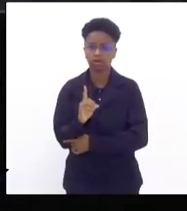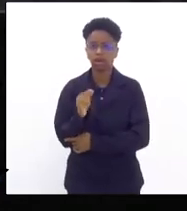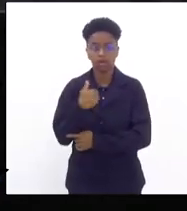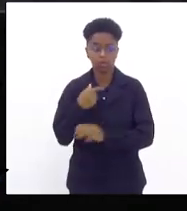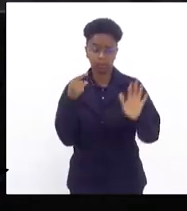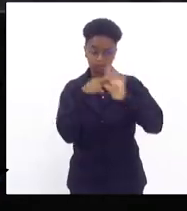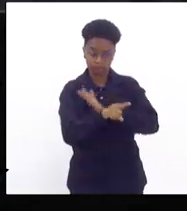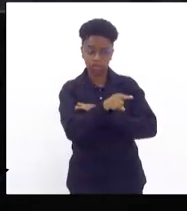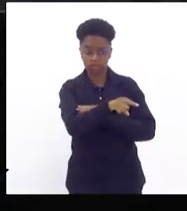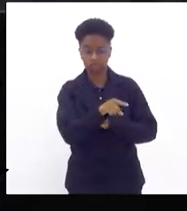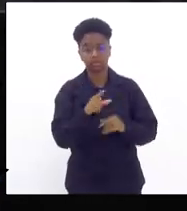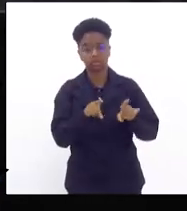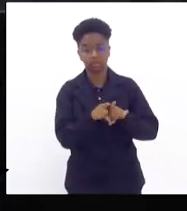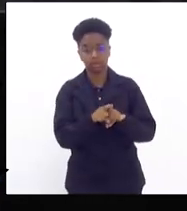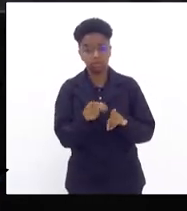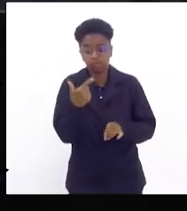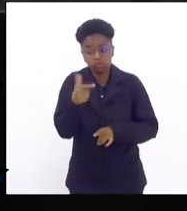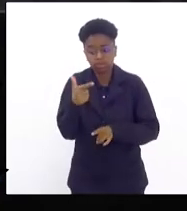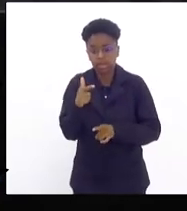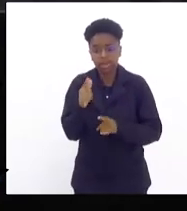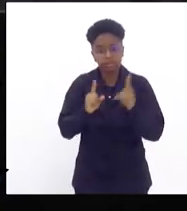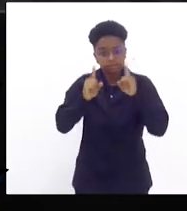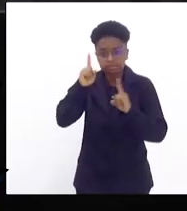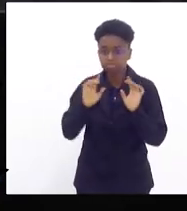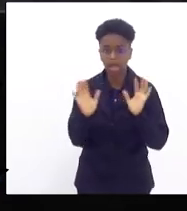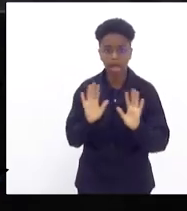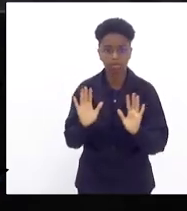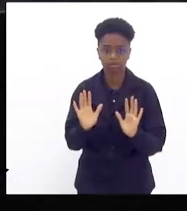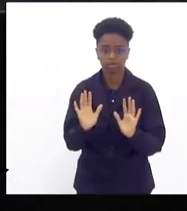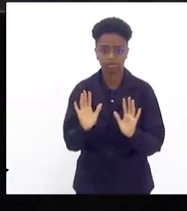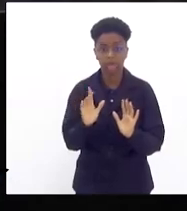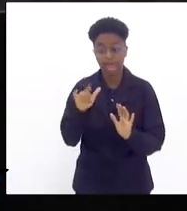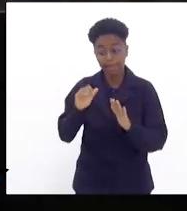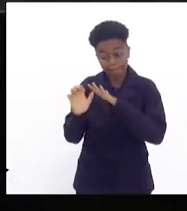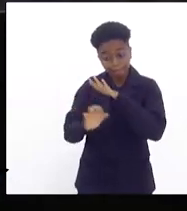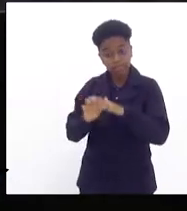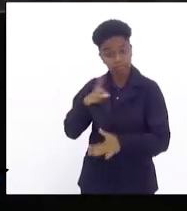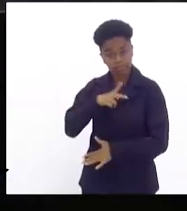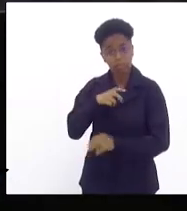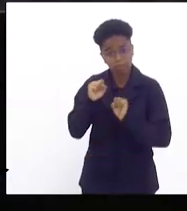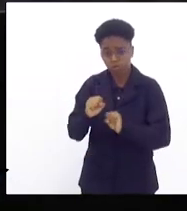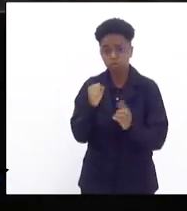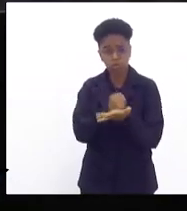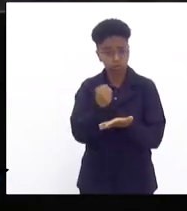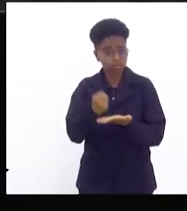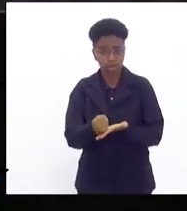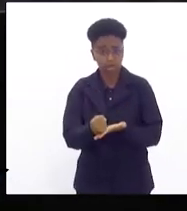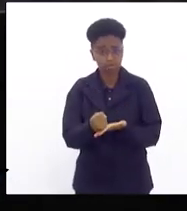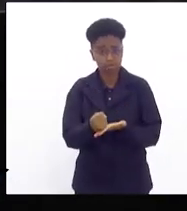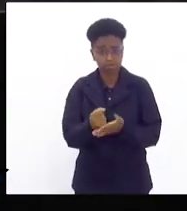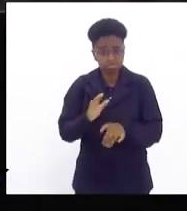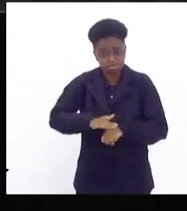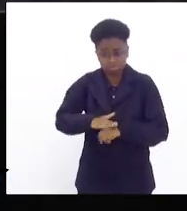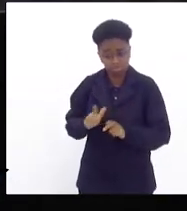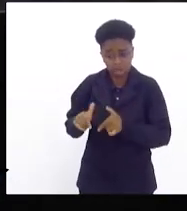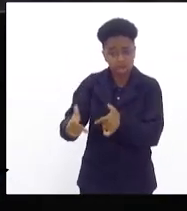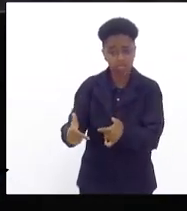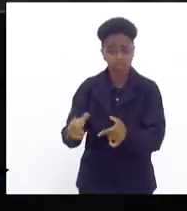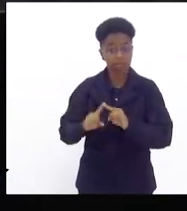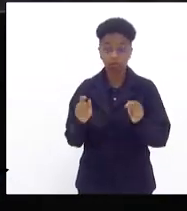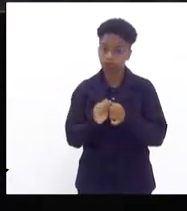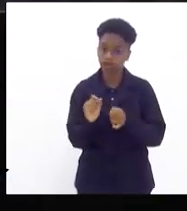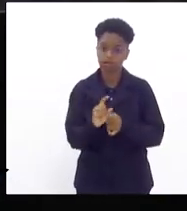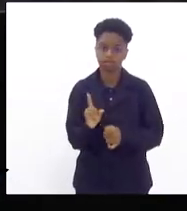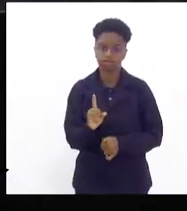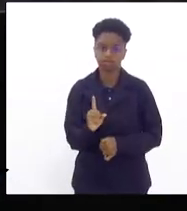Iguá falei olha não tem licitação é uma empresa privada ela pode contratar e executar o serviço e assim não faz